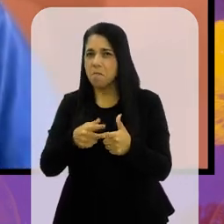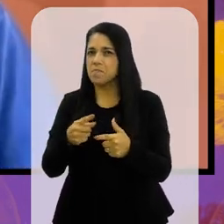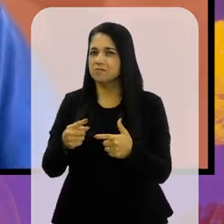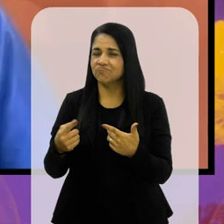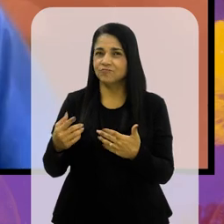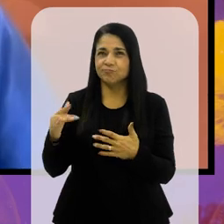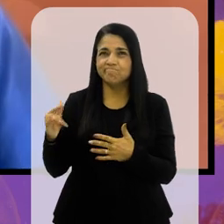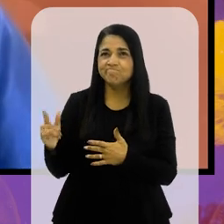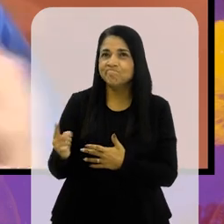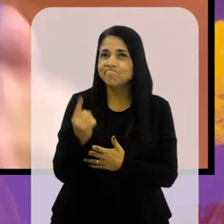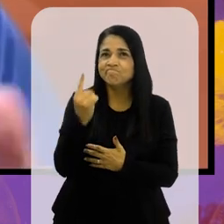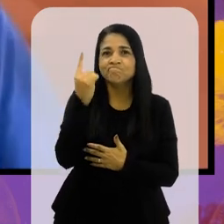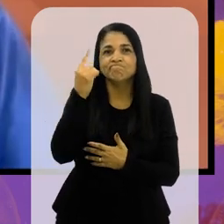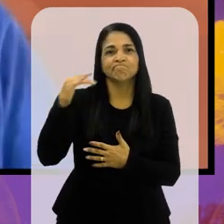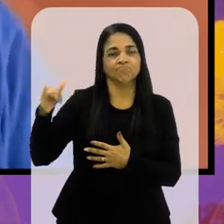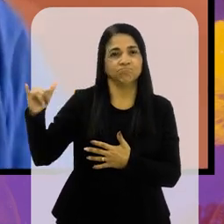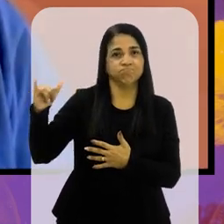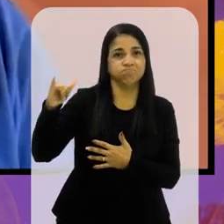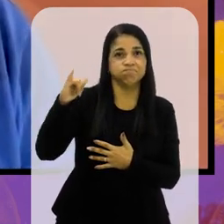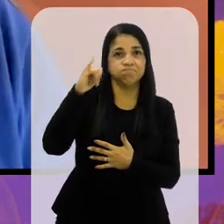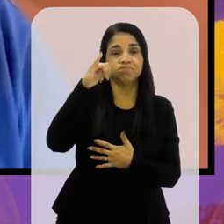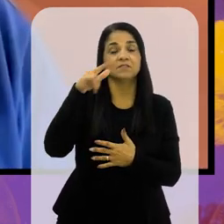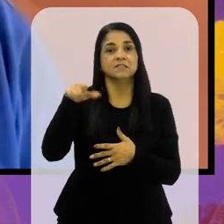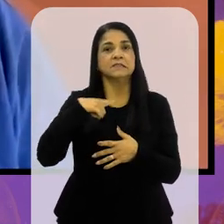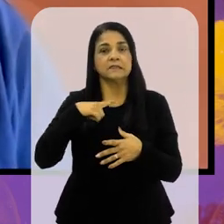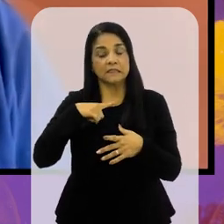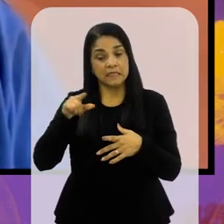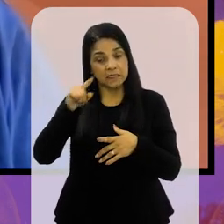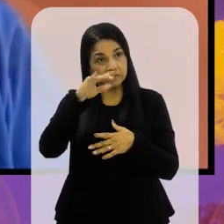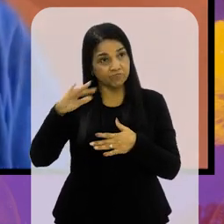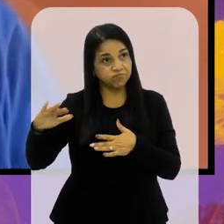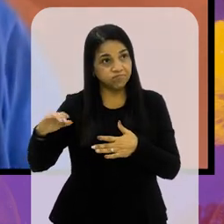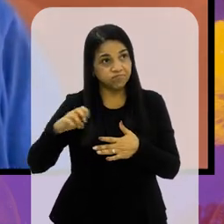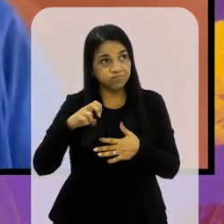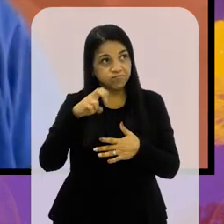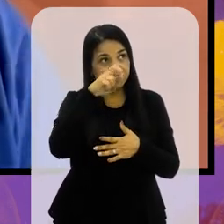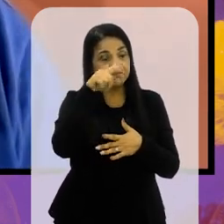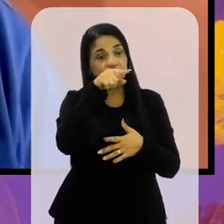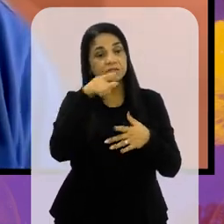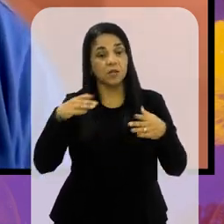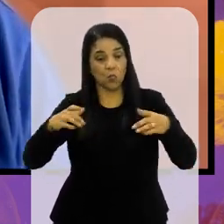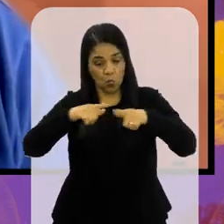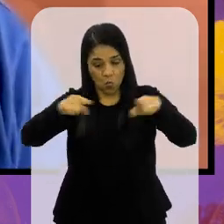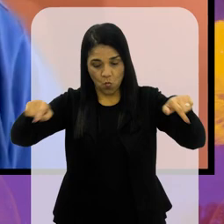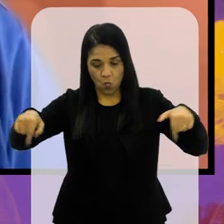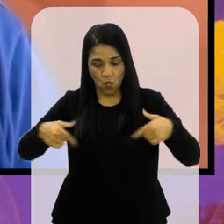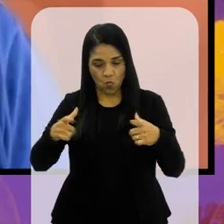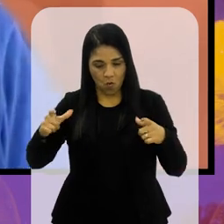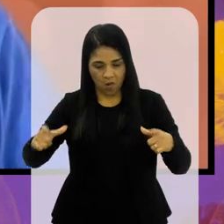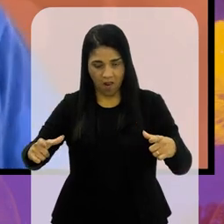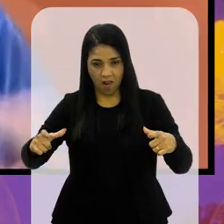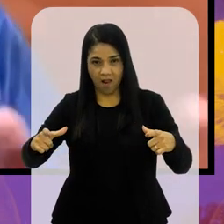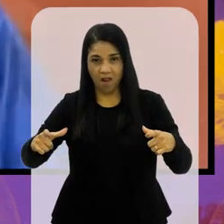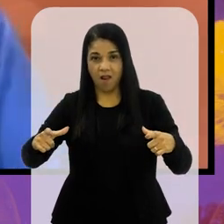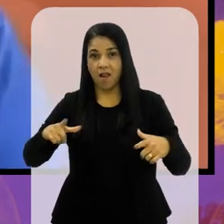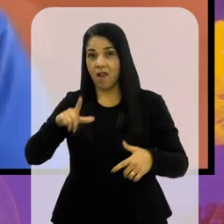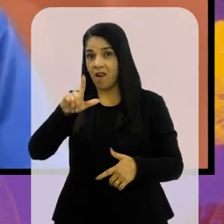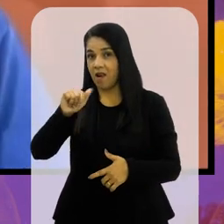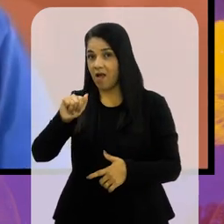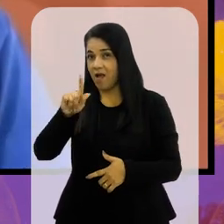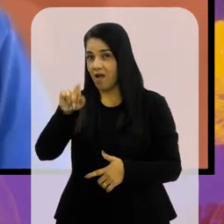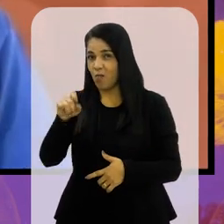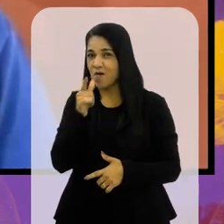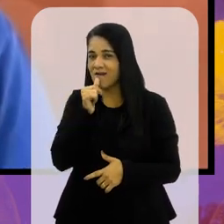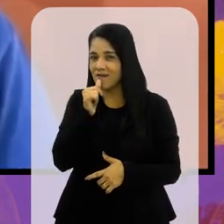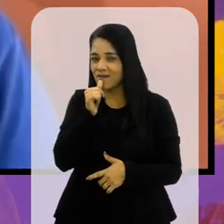de altitude, é um negócio diferente. um lago também lá no alto, que eu não me lembro, para não falar o nome errado,